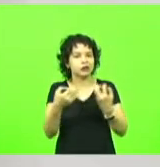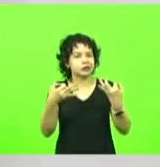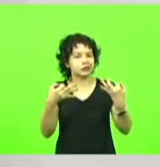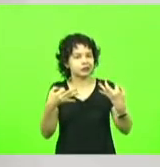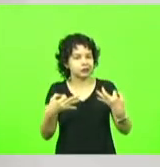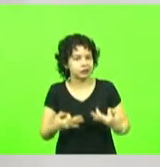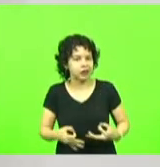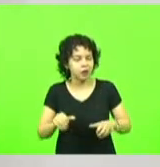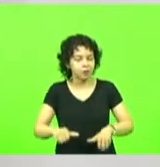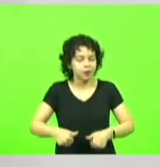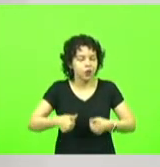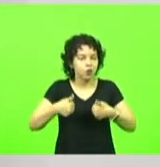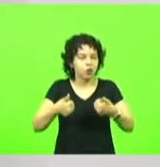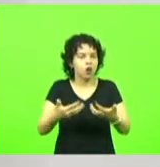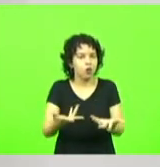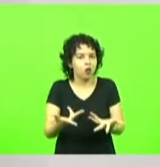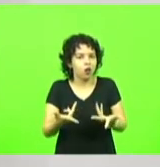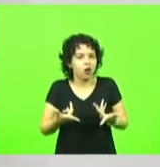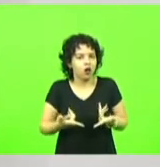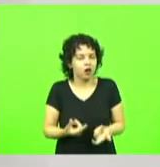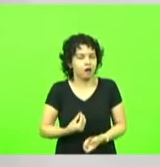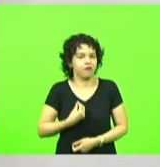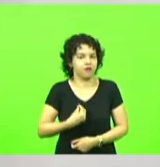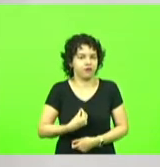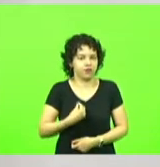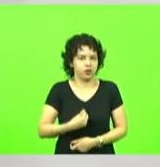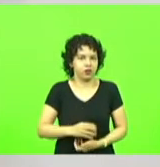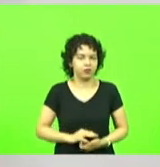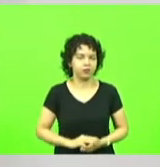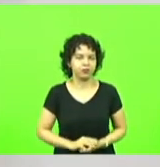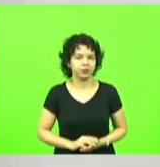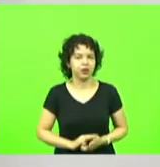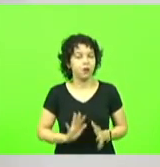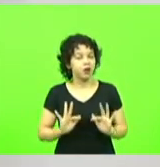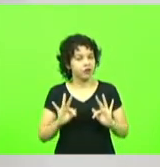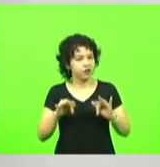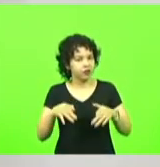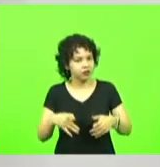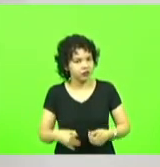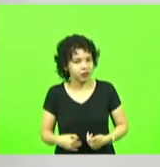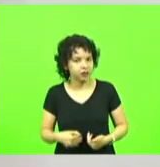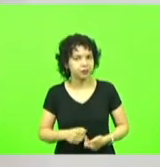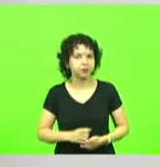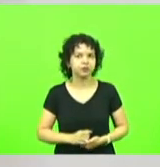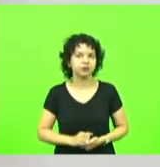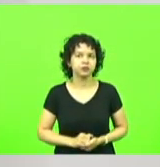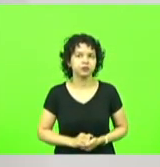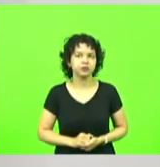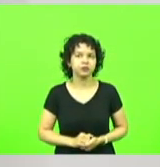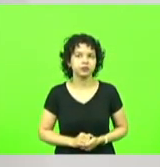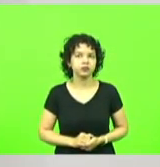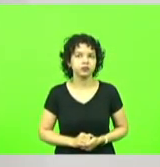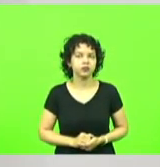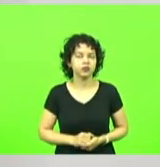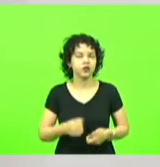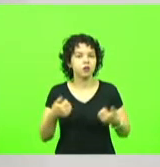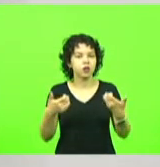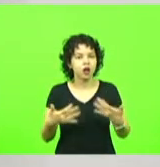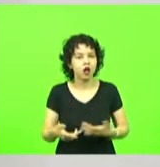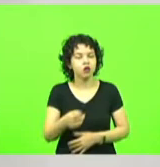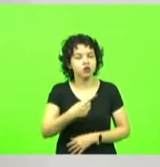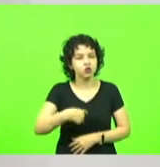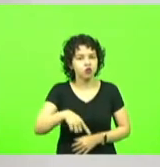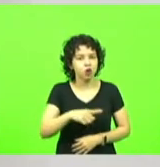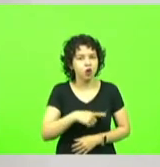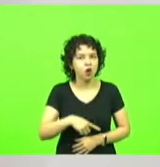a qualidade de vida para finalizar senhor presidente dizer que nós recebemos a